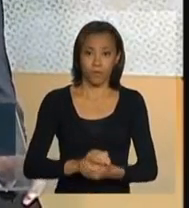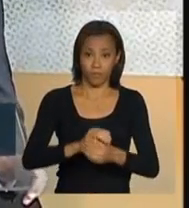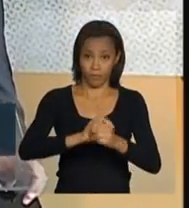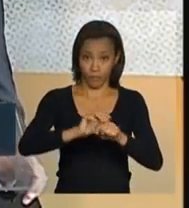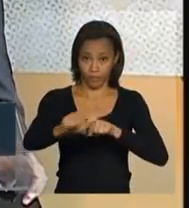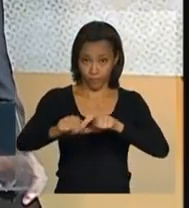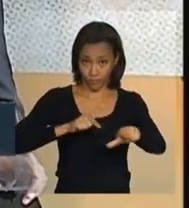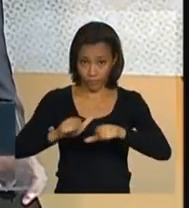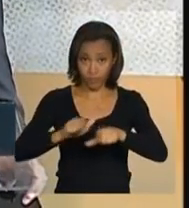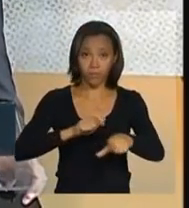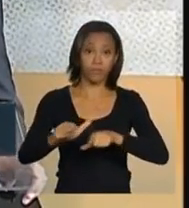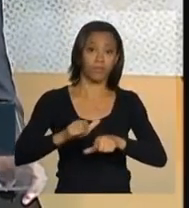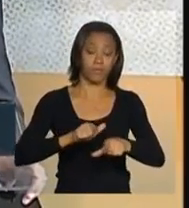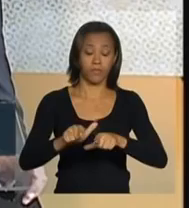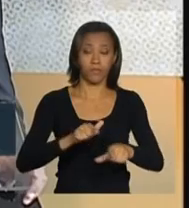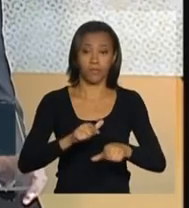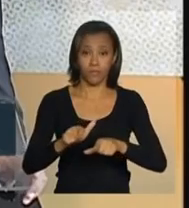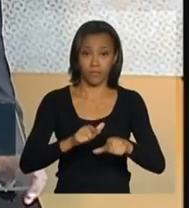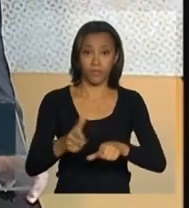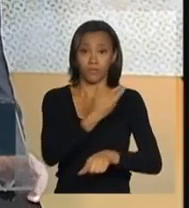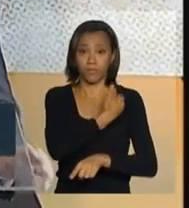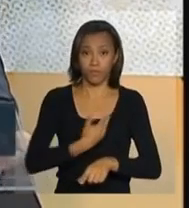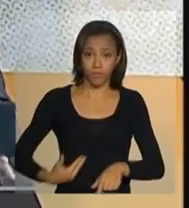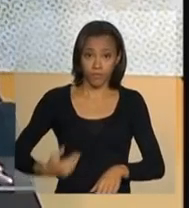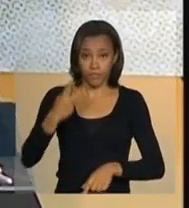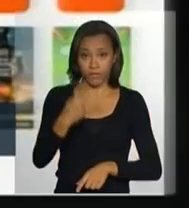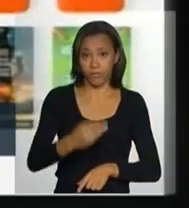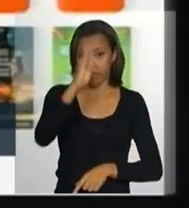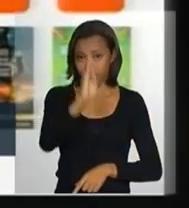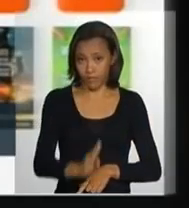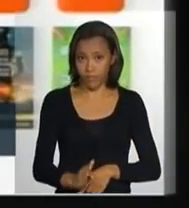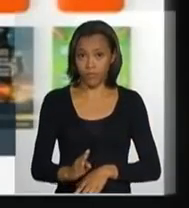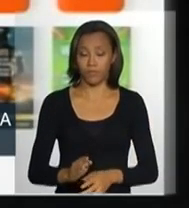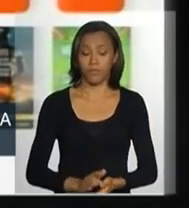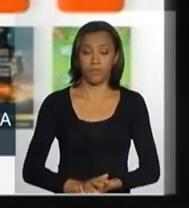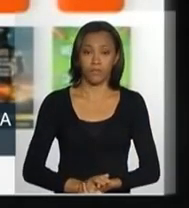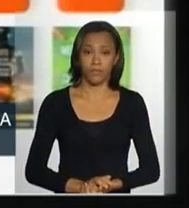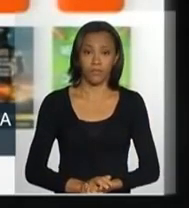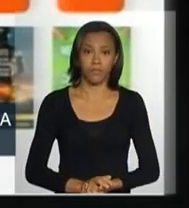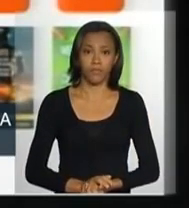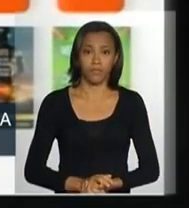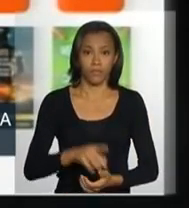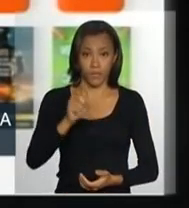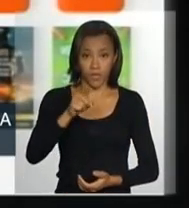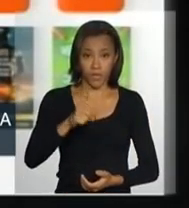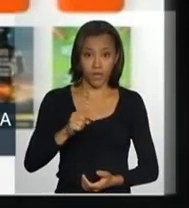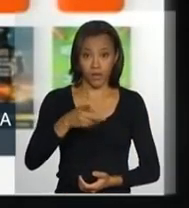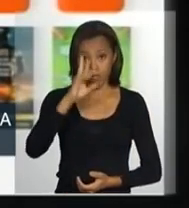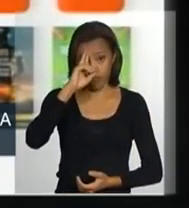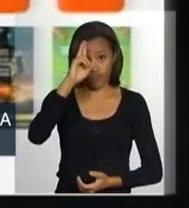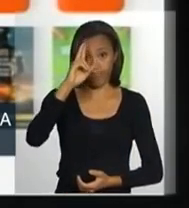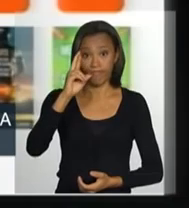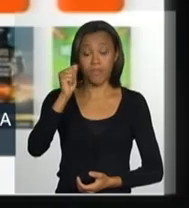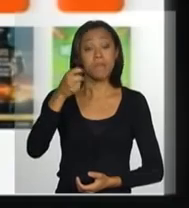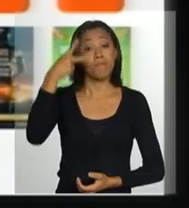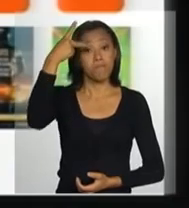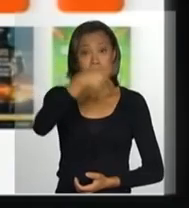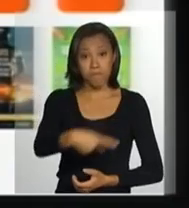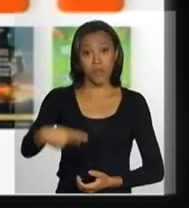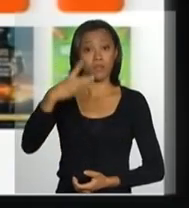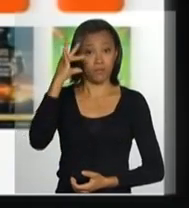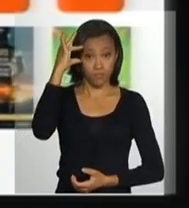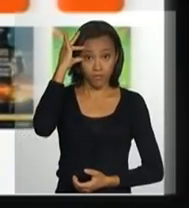que o governo brasileiro, que o governo comandado pela nossa presidenta Dilma Rousseff,